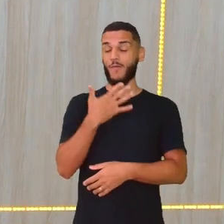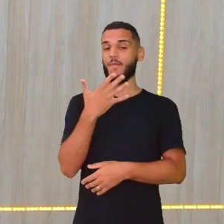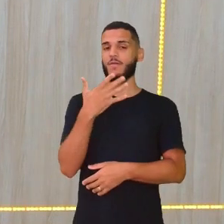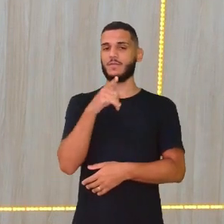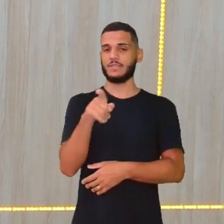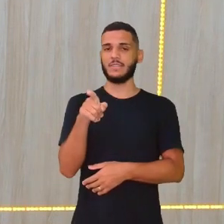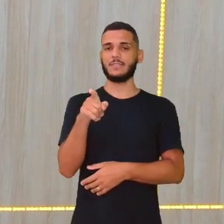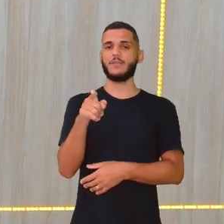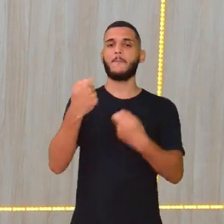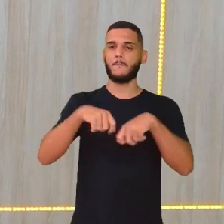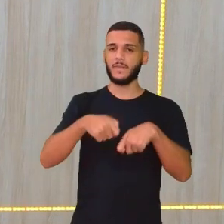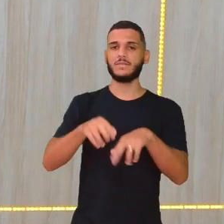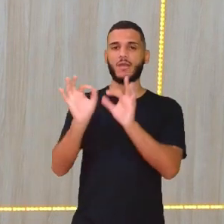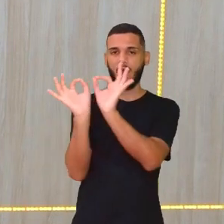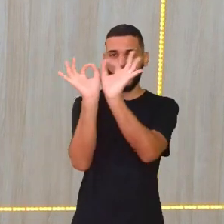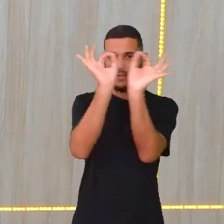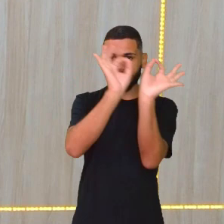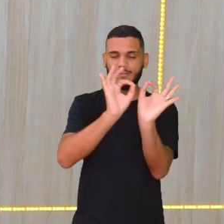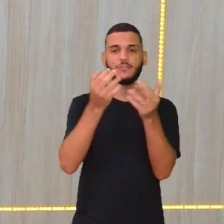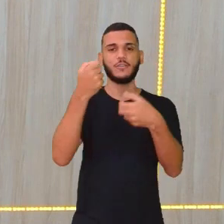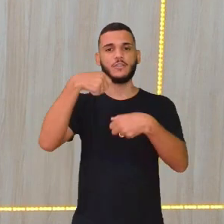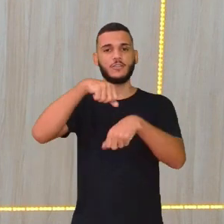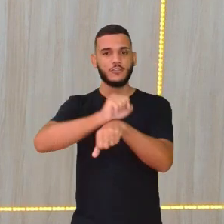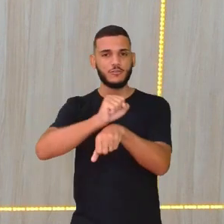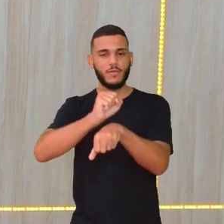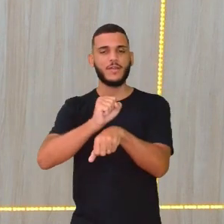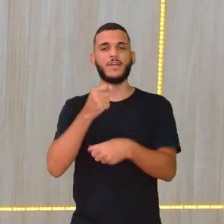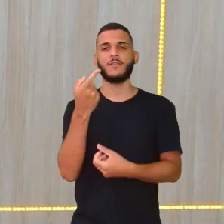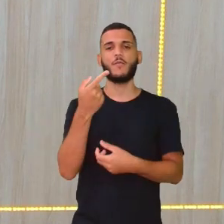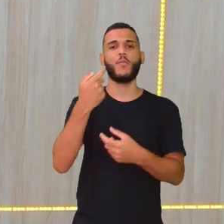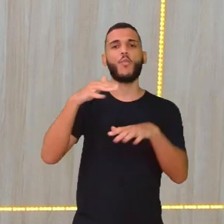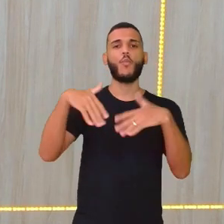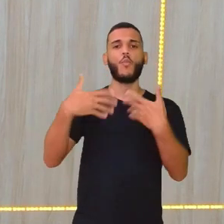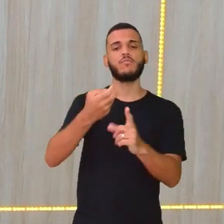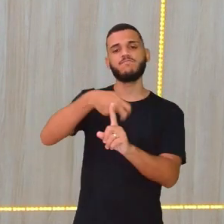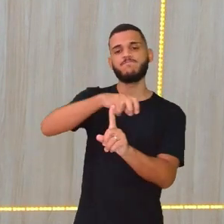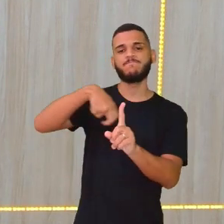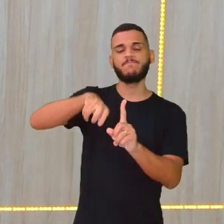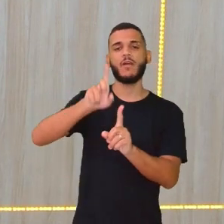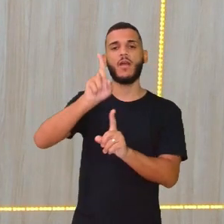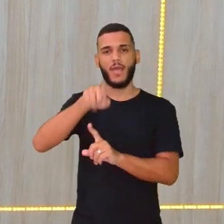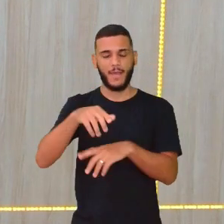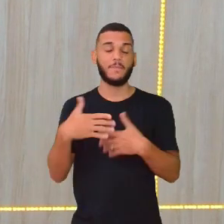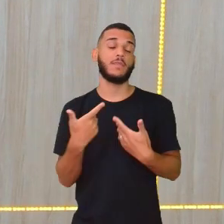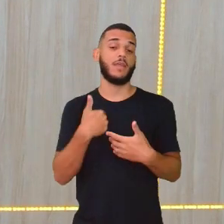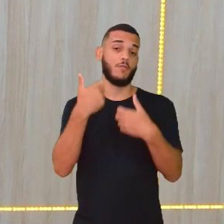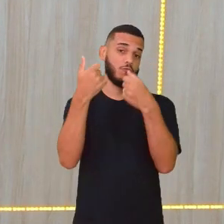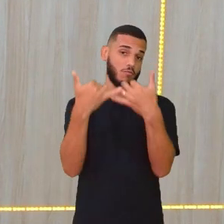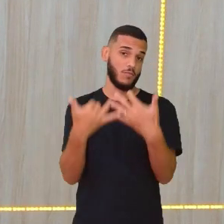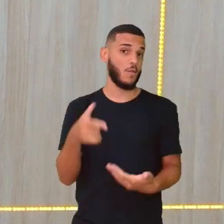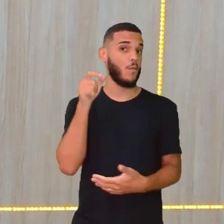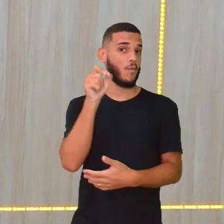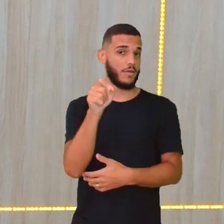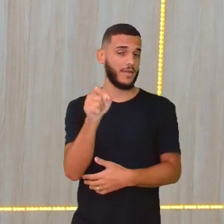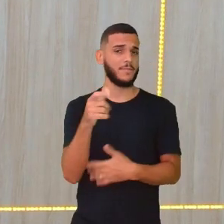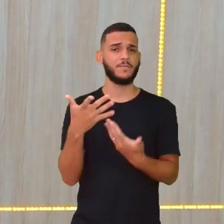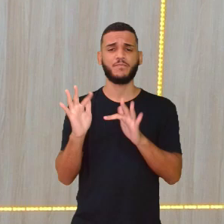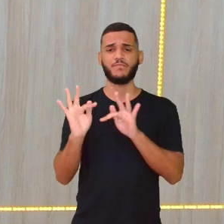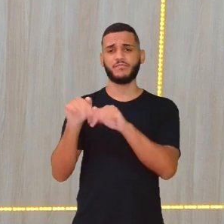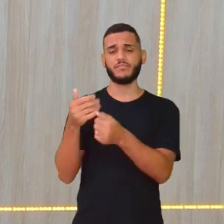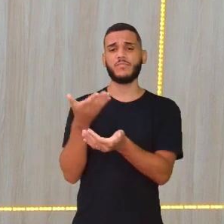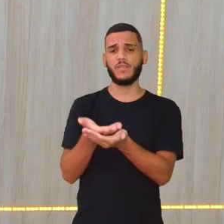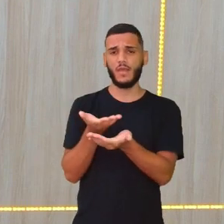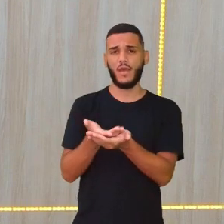Então, vocês vão ter que ficar aí esperando para poder ver que modalidade é essa. E digo mais, né? Que no final da aula